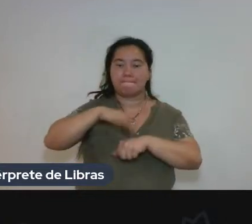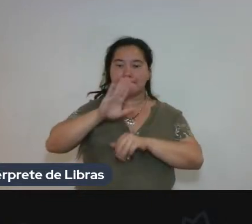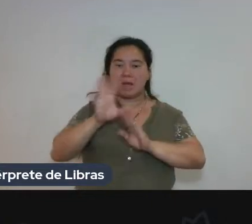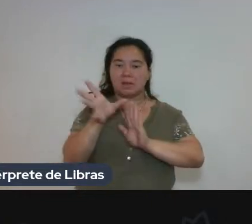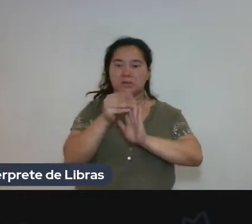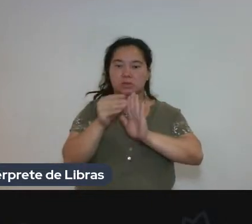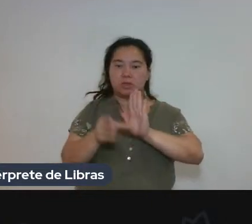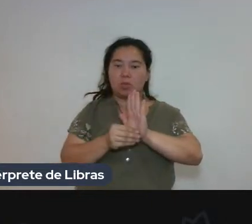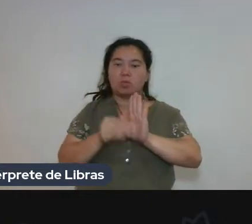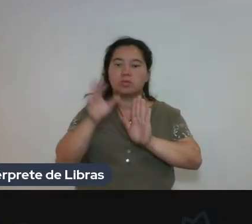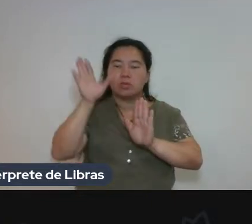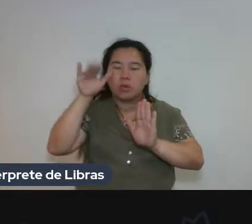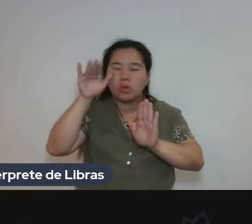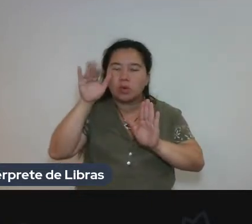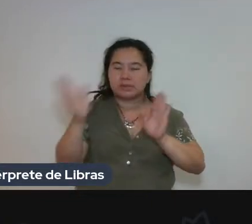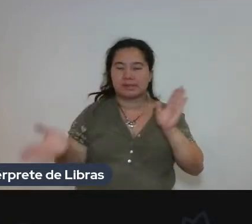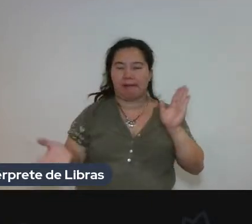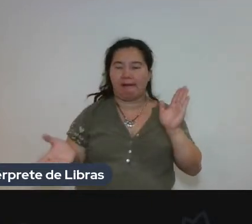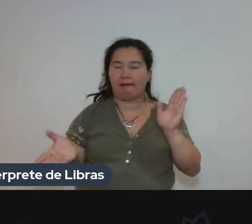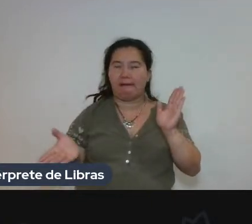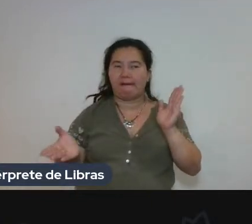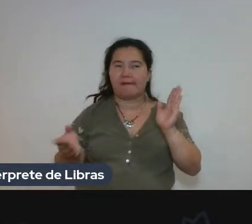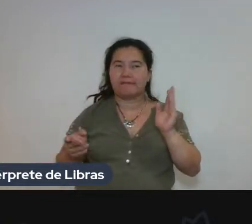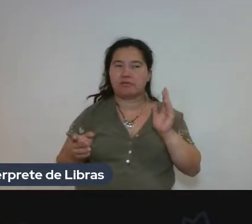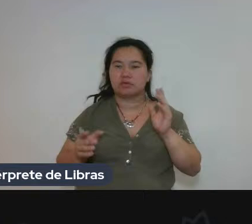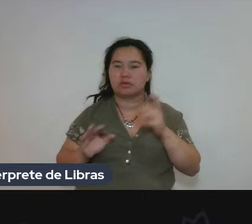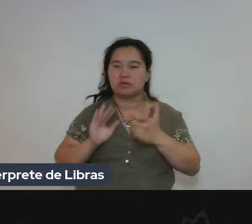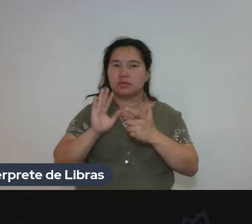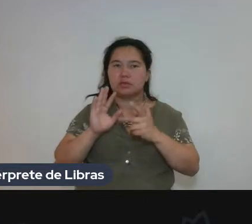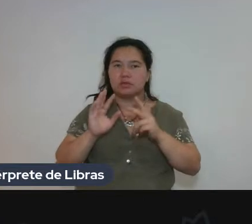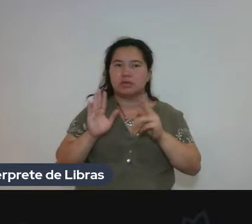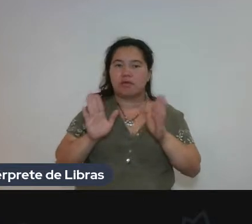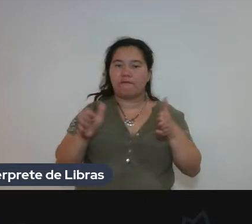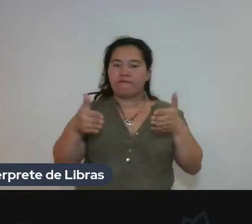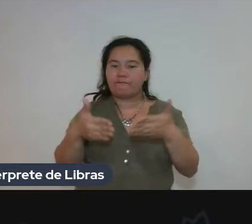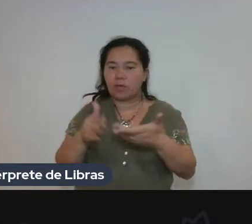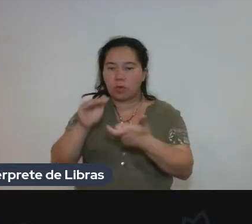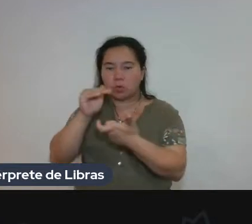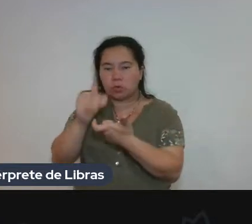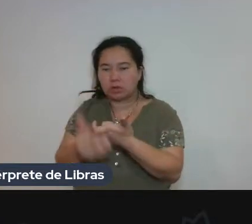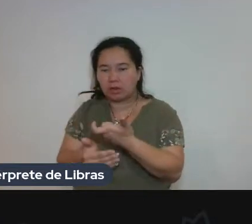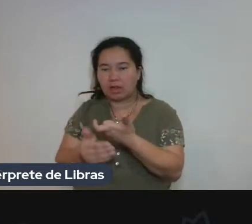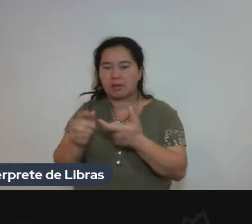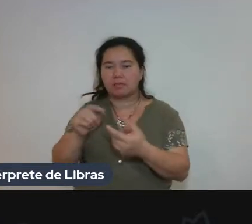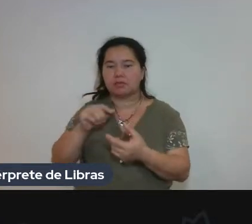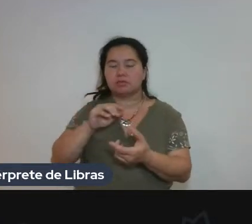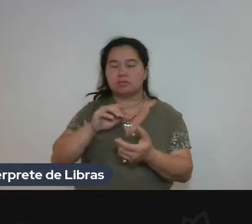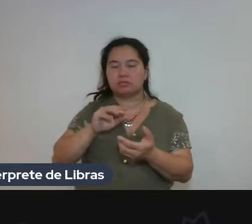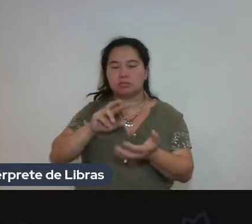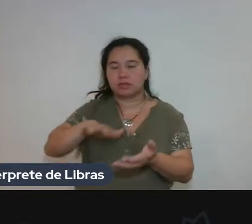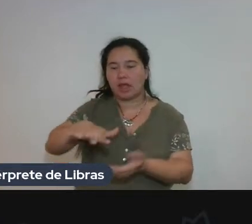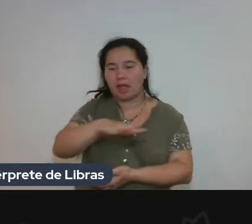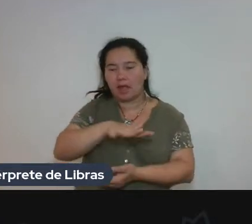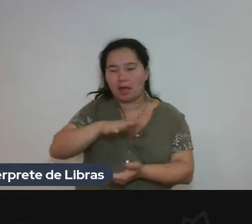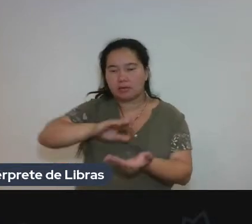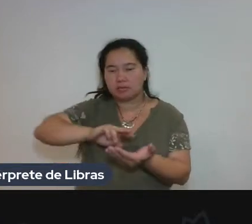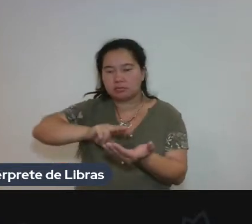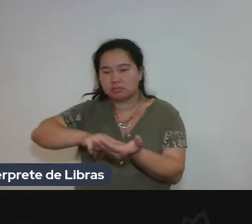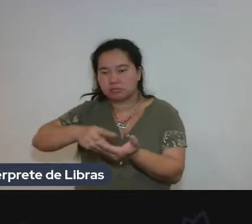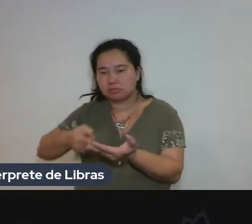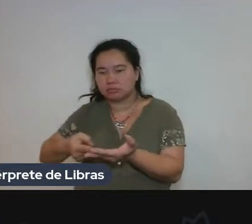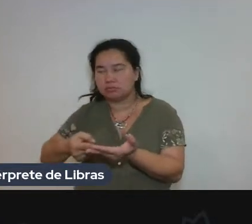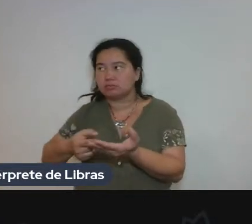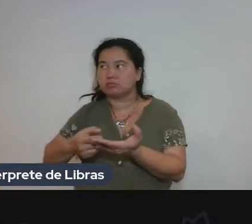de curiosidades, sobre algum termo, de tradução. Já as notas